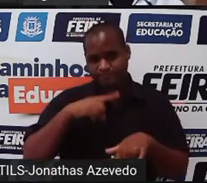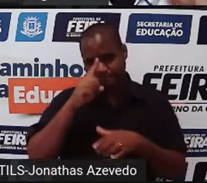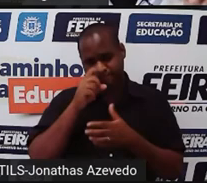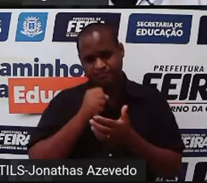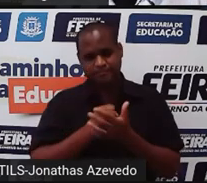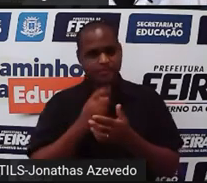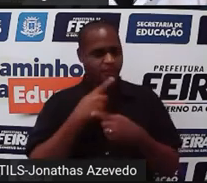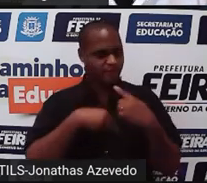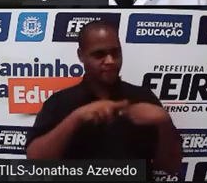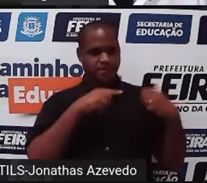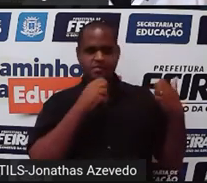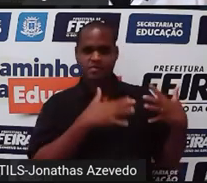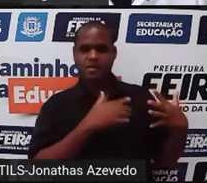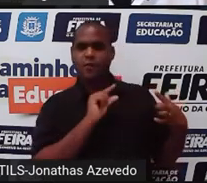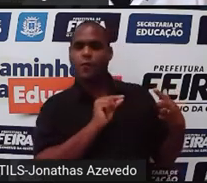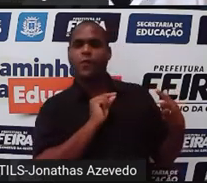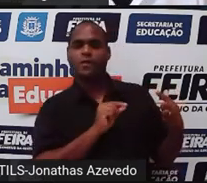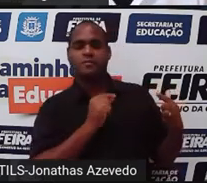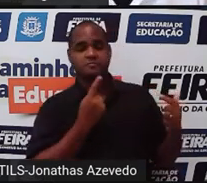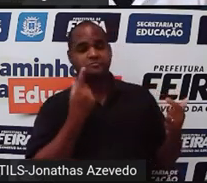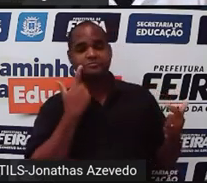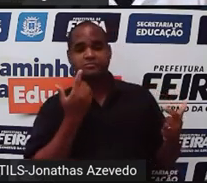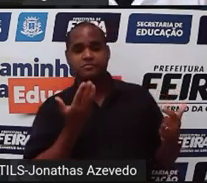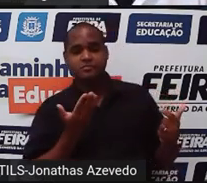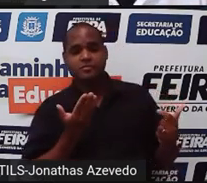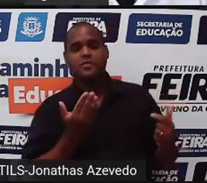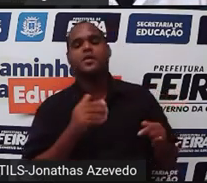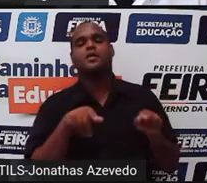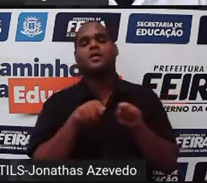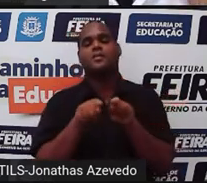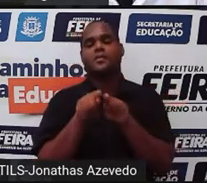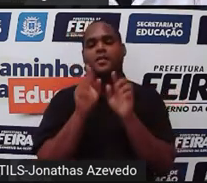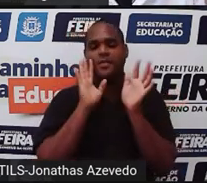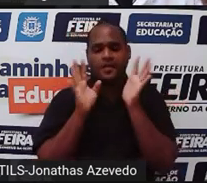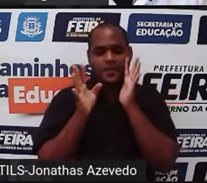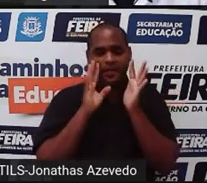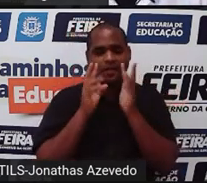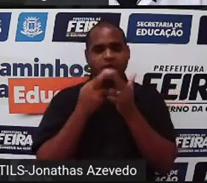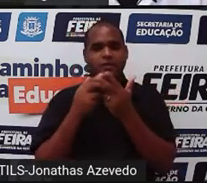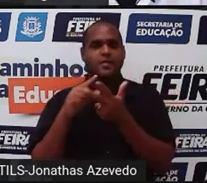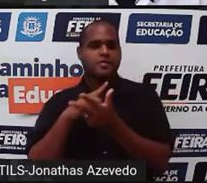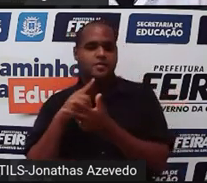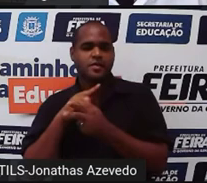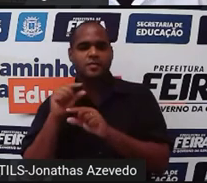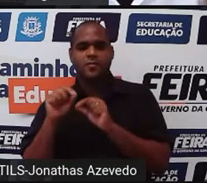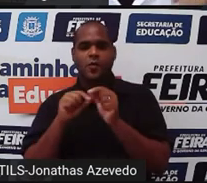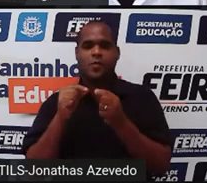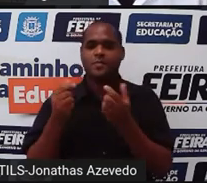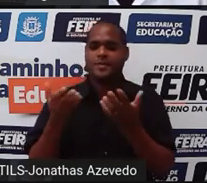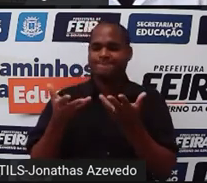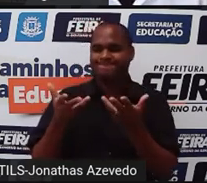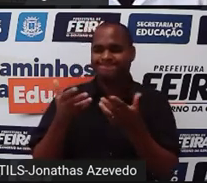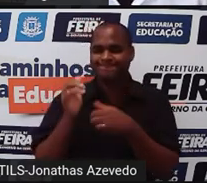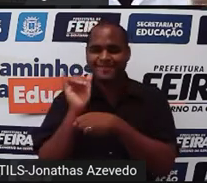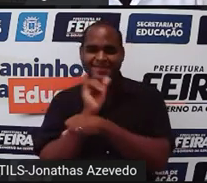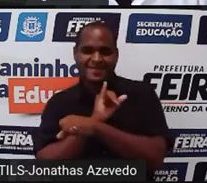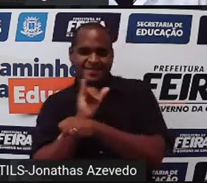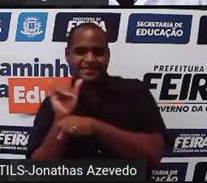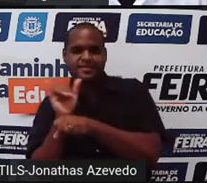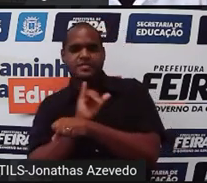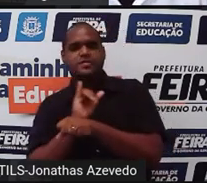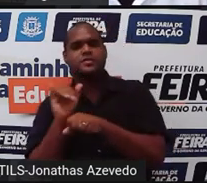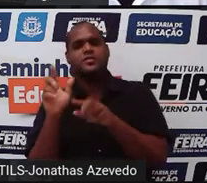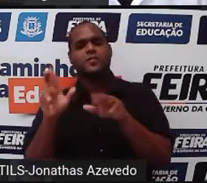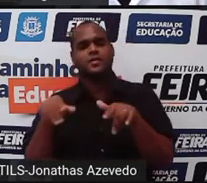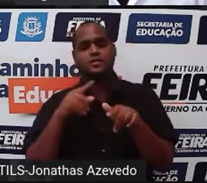voltar revendo o que eu fiz e vou pensar em outra forma de resolver e ver se dá o mesmo